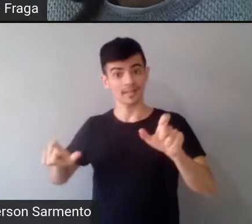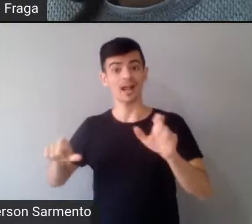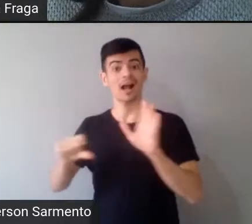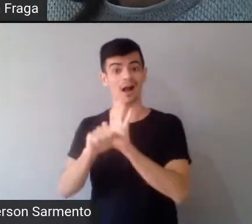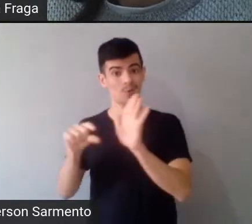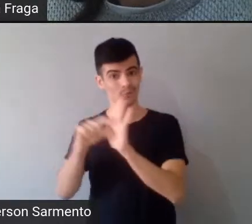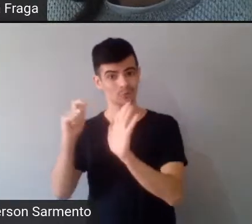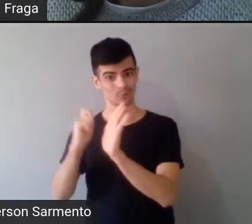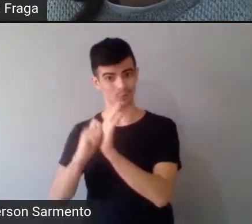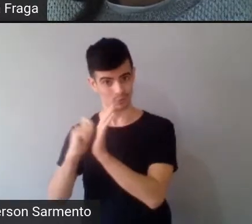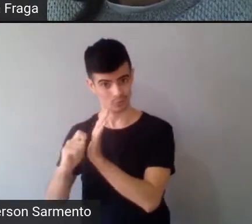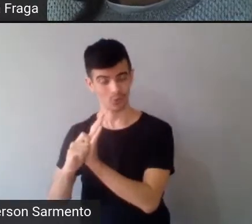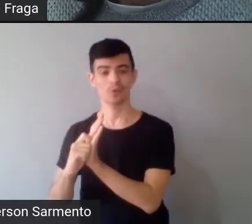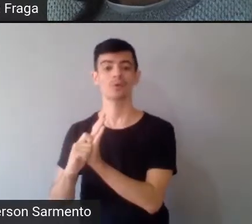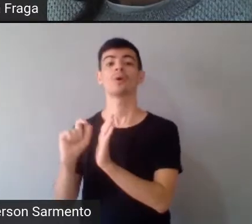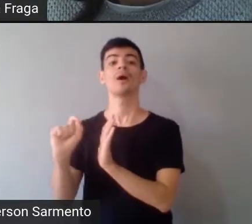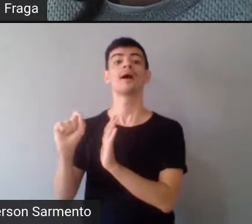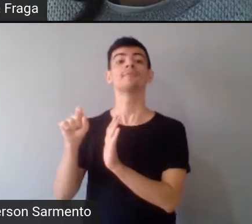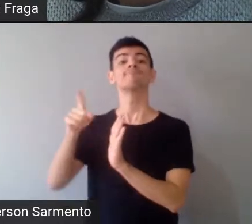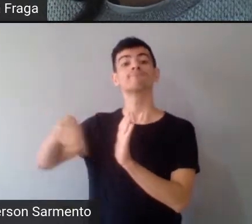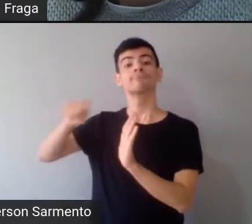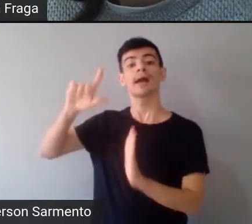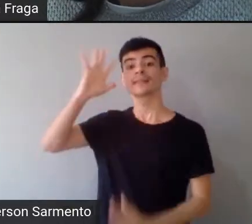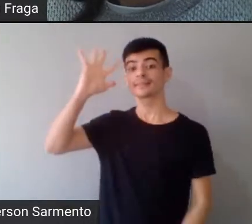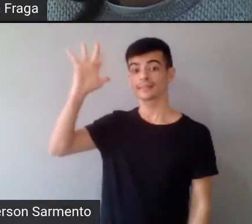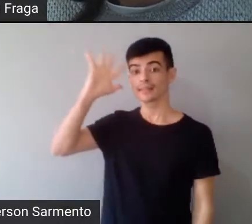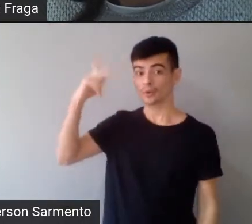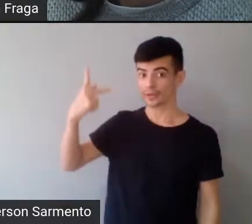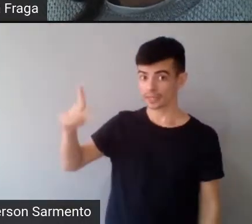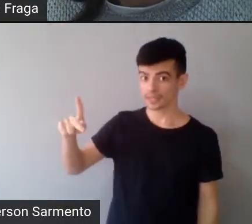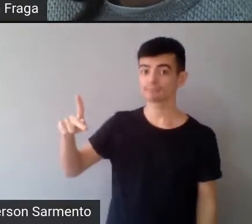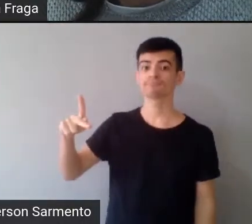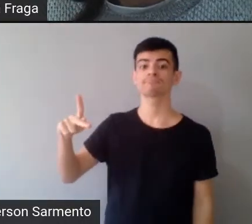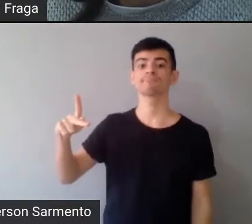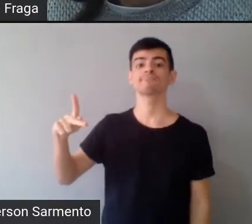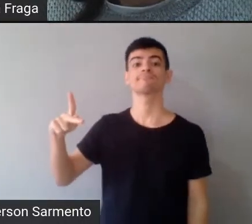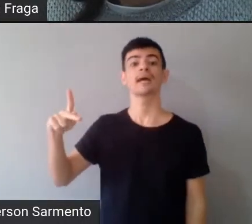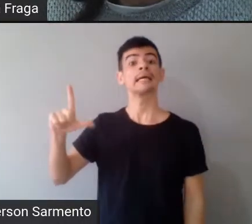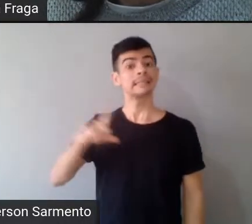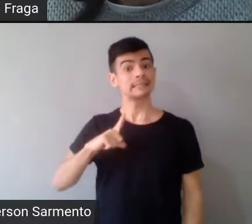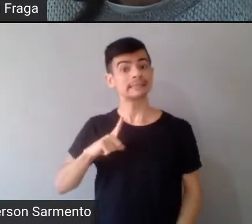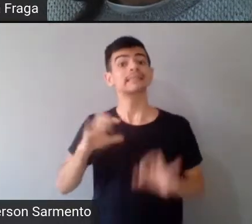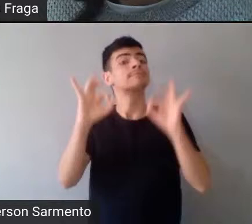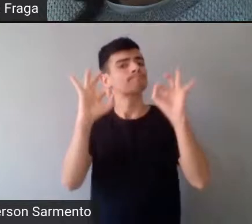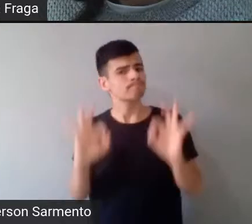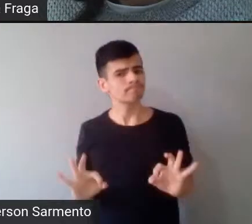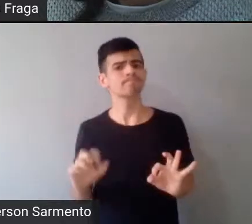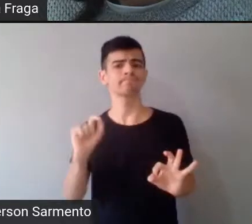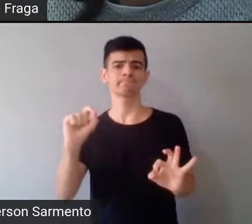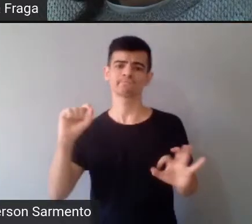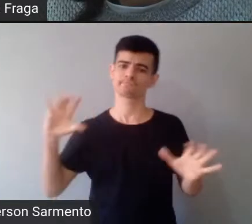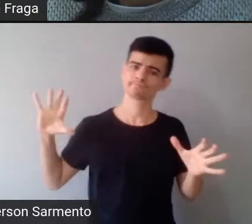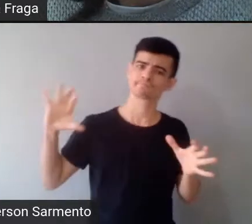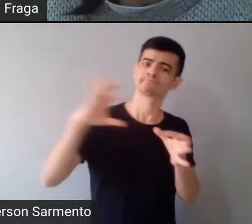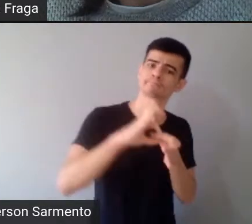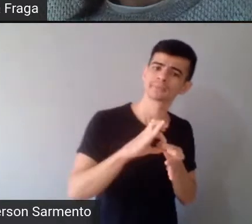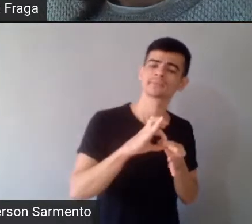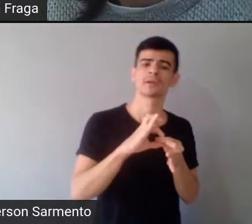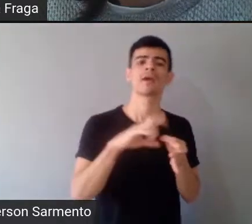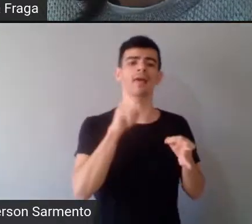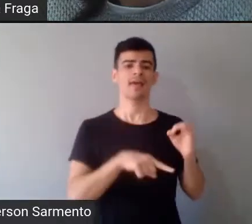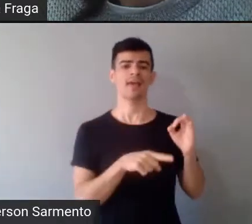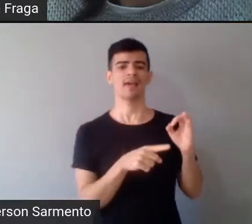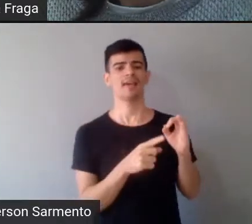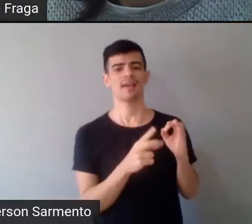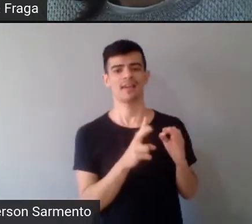que, de certo modo, com certeza, dialoga com uma ancestralidade indígena,